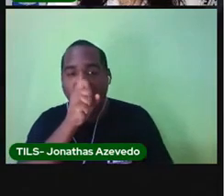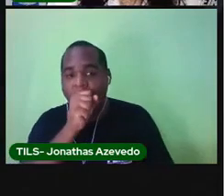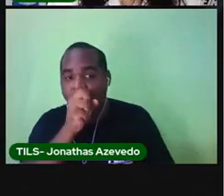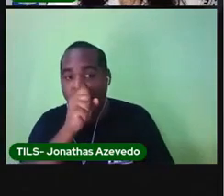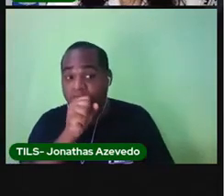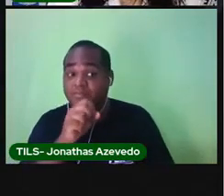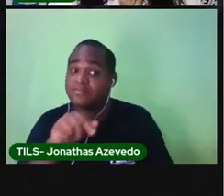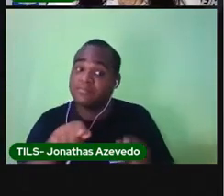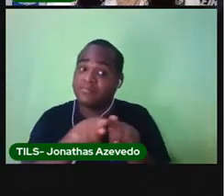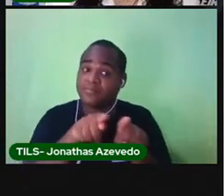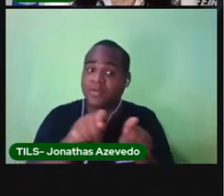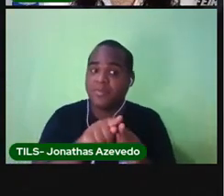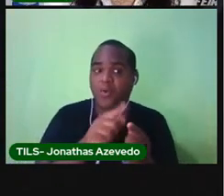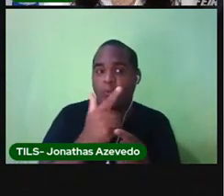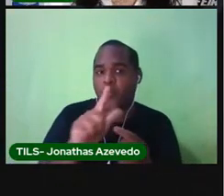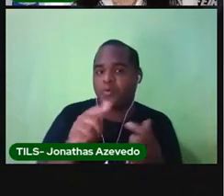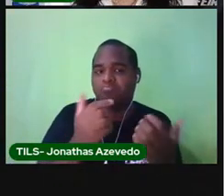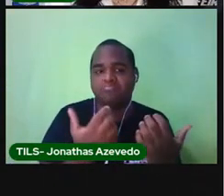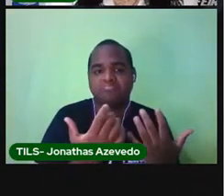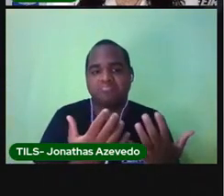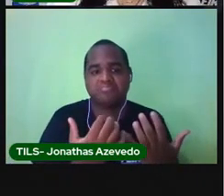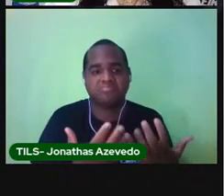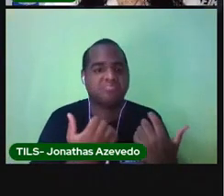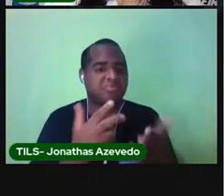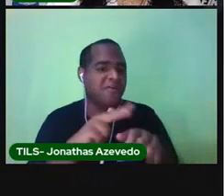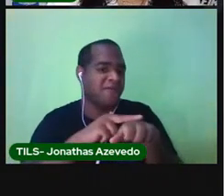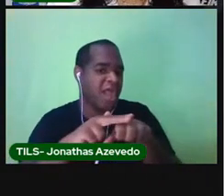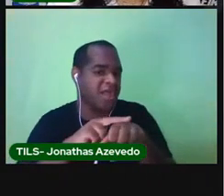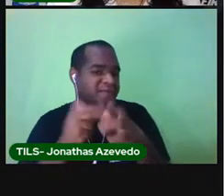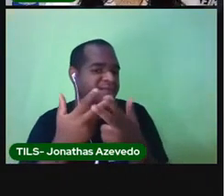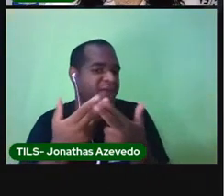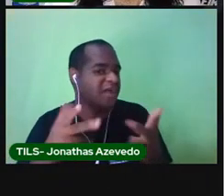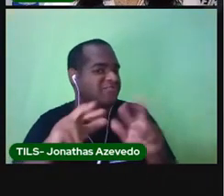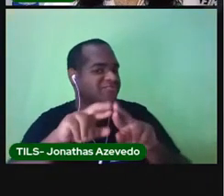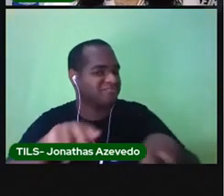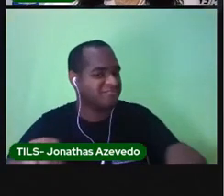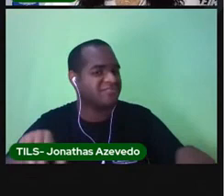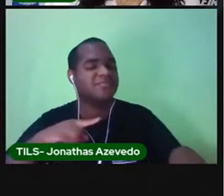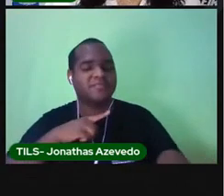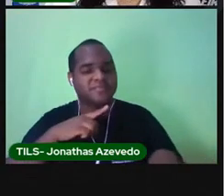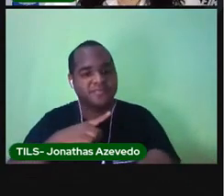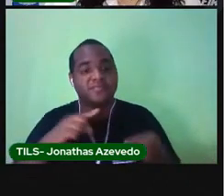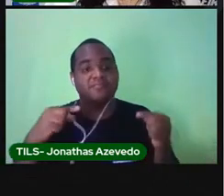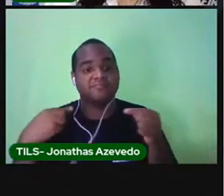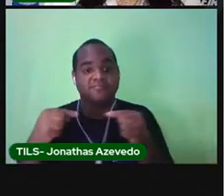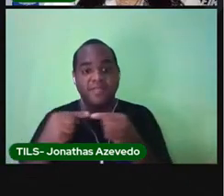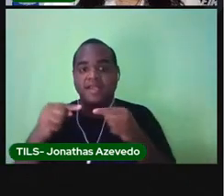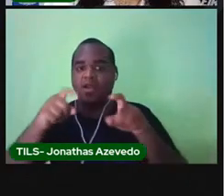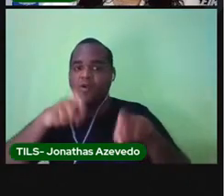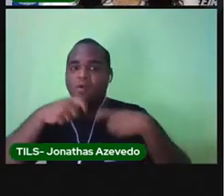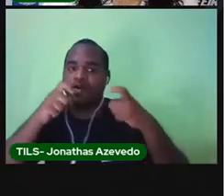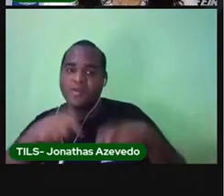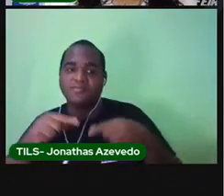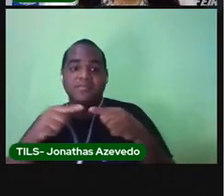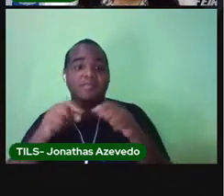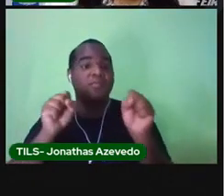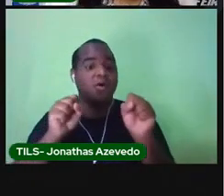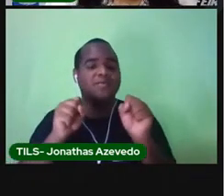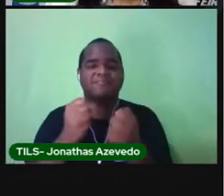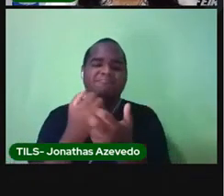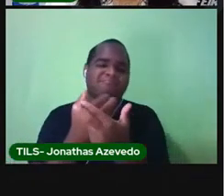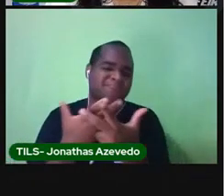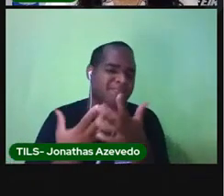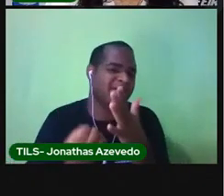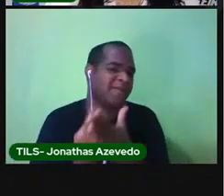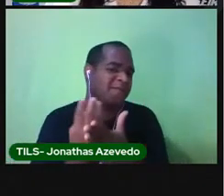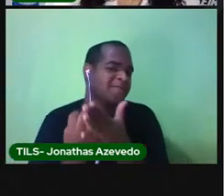ou de alface, coentro, tomate. Enfim, no bairro rural a gente pode plantar de tudo